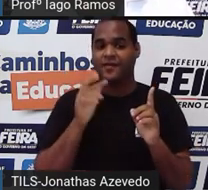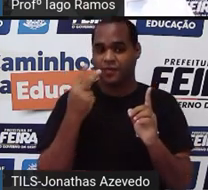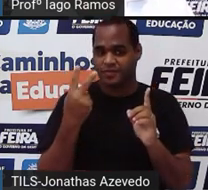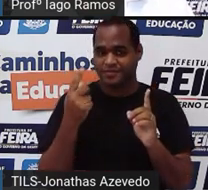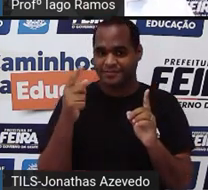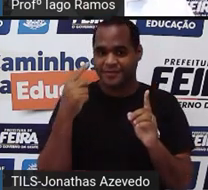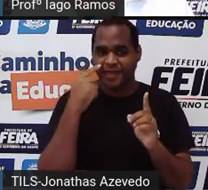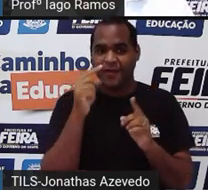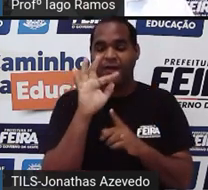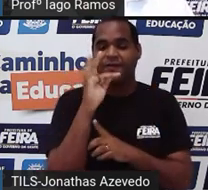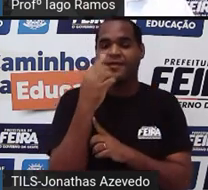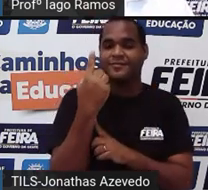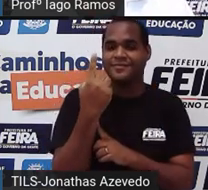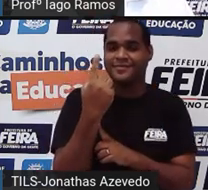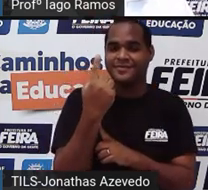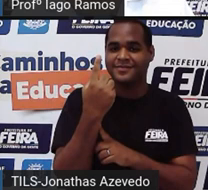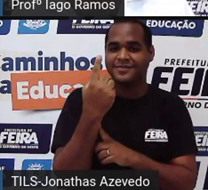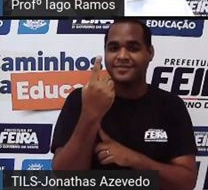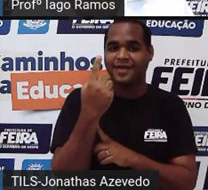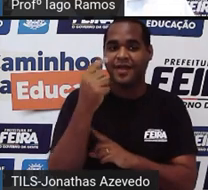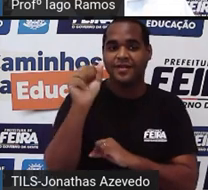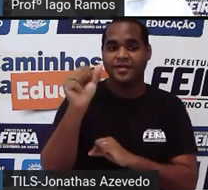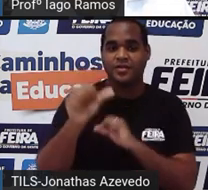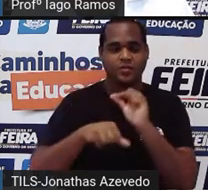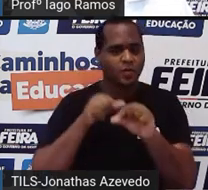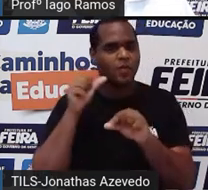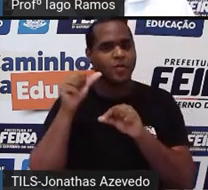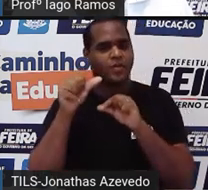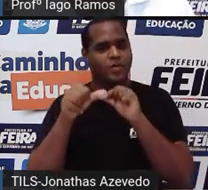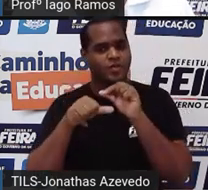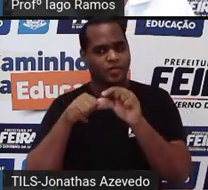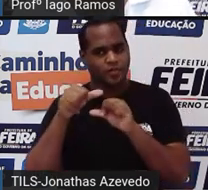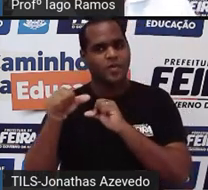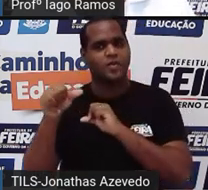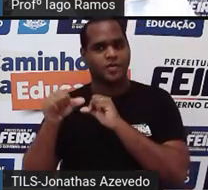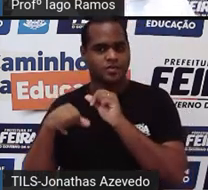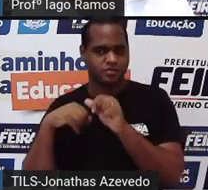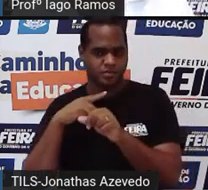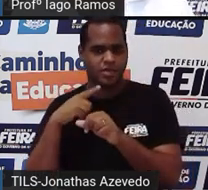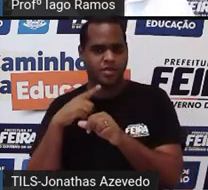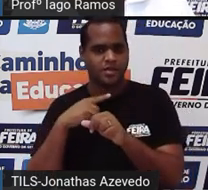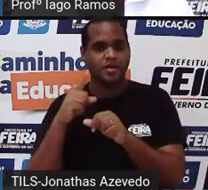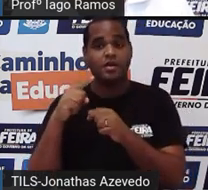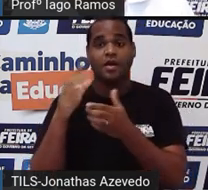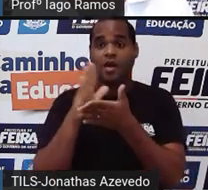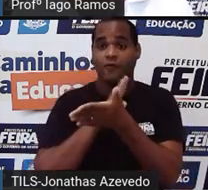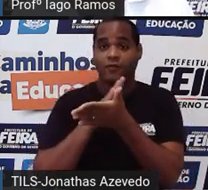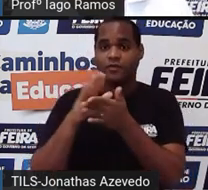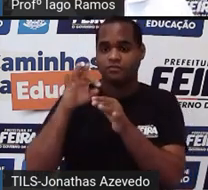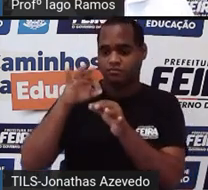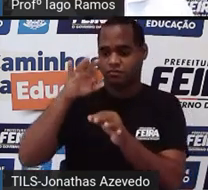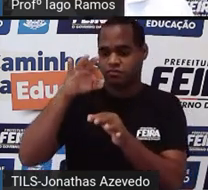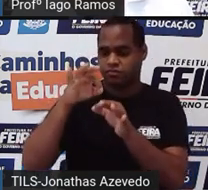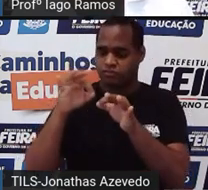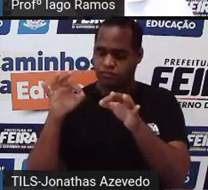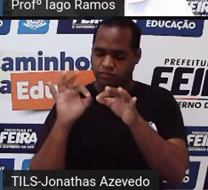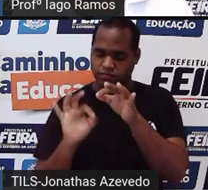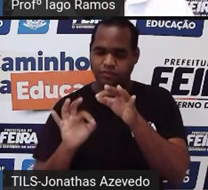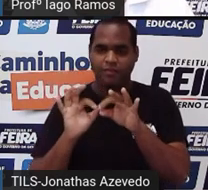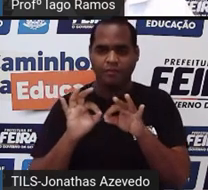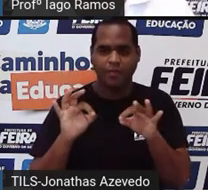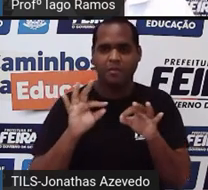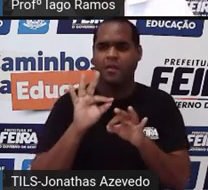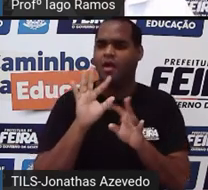sofrendo uma transformação. Então, veja que as medidas continuam as